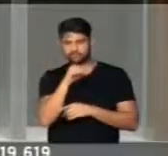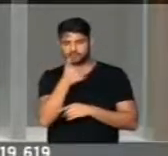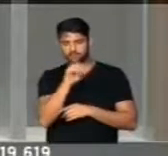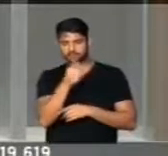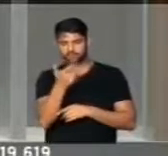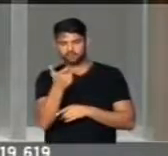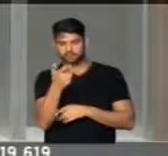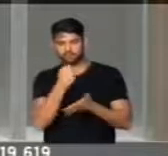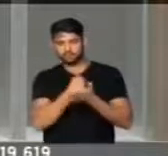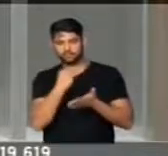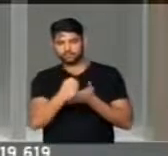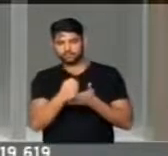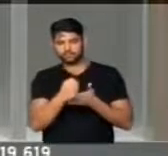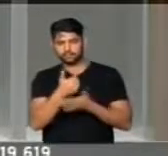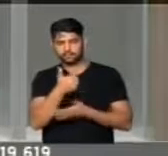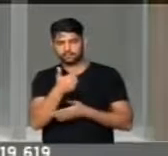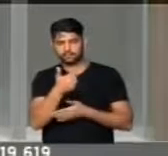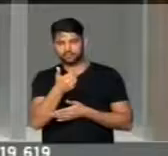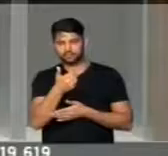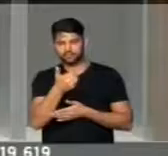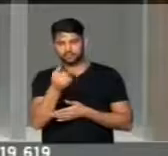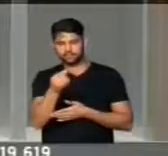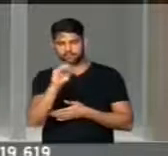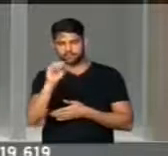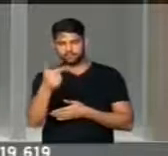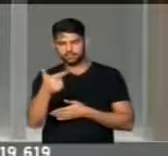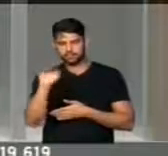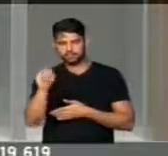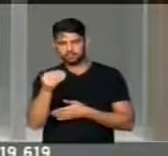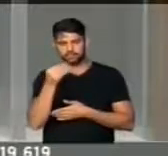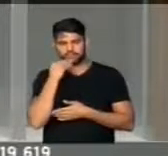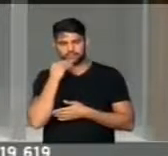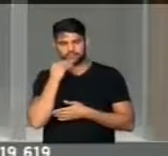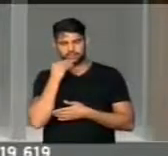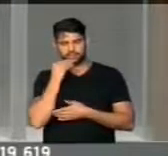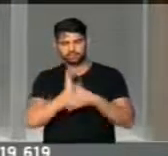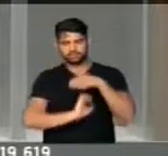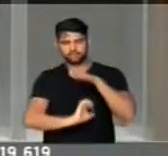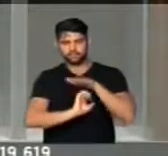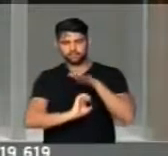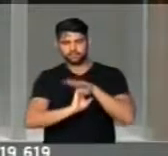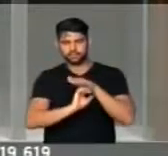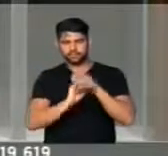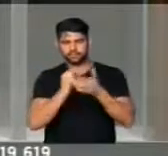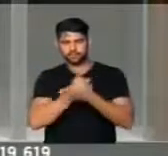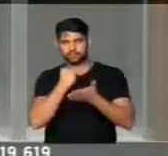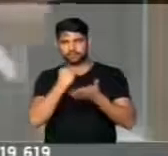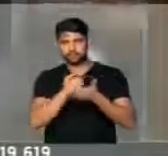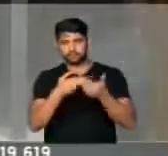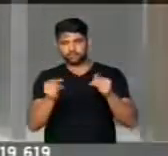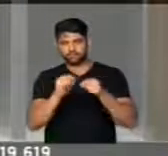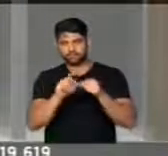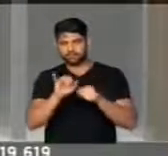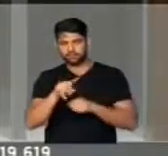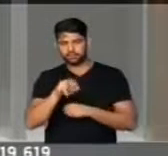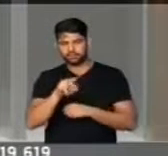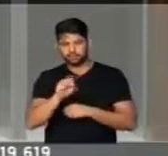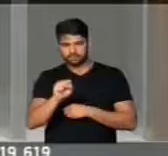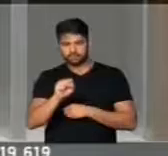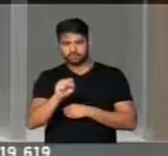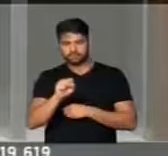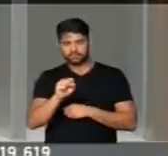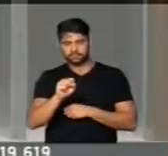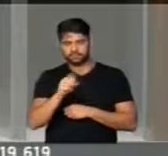2012 um contrato de R$ 162 milhões na estatal e subcontratou a Ingevix,